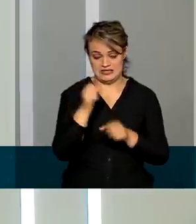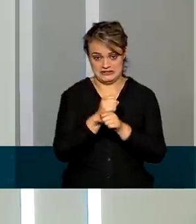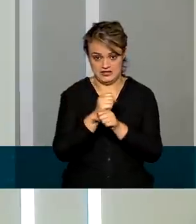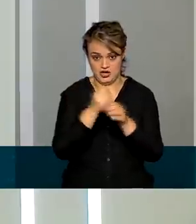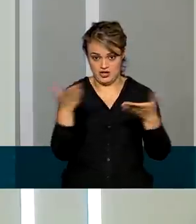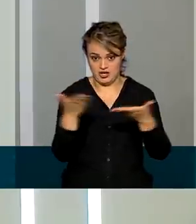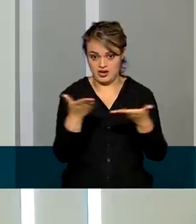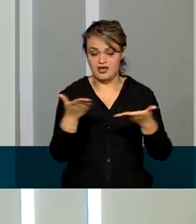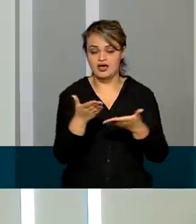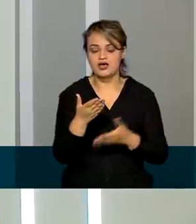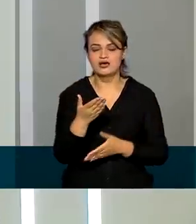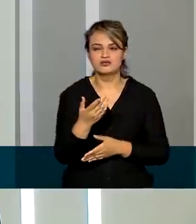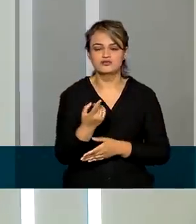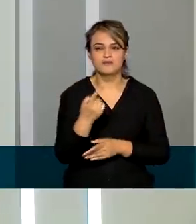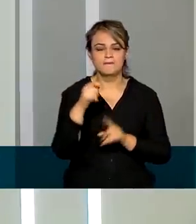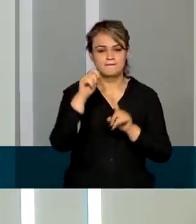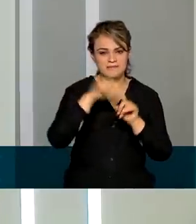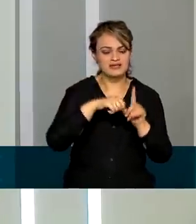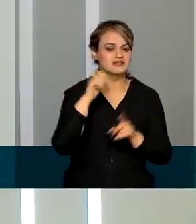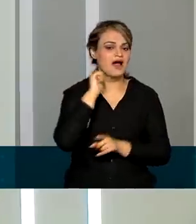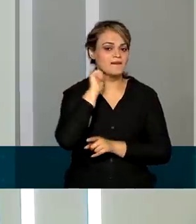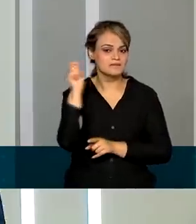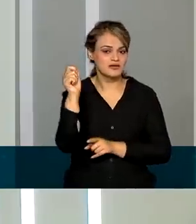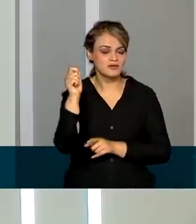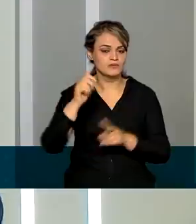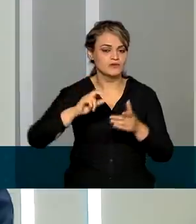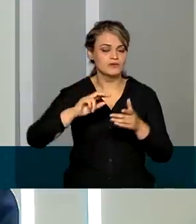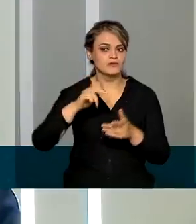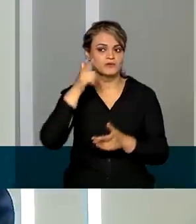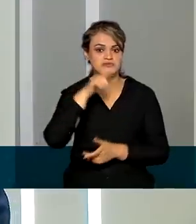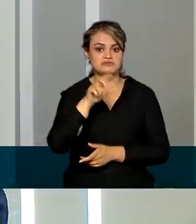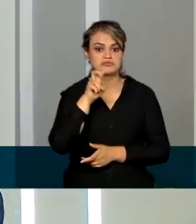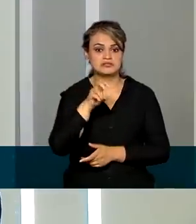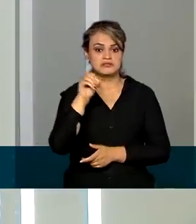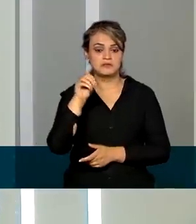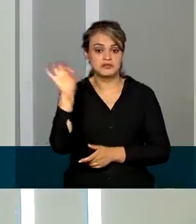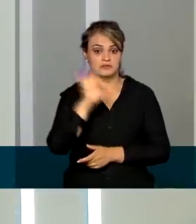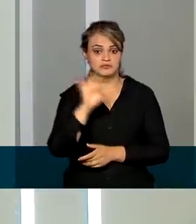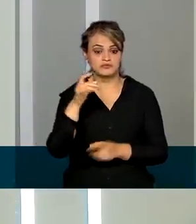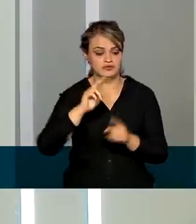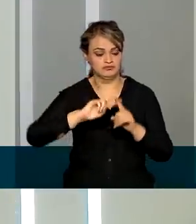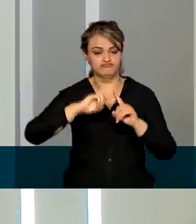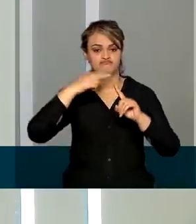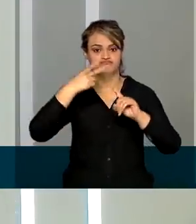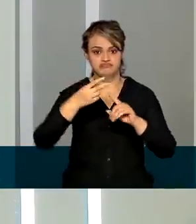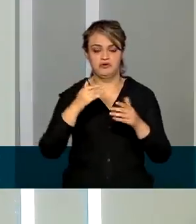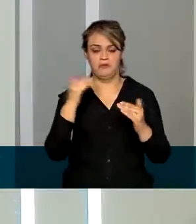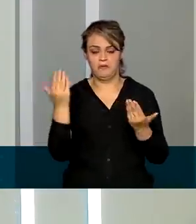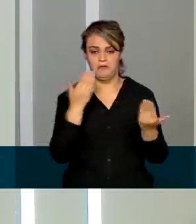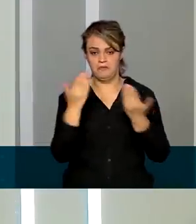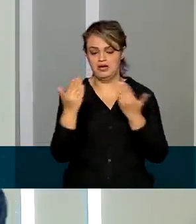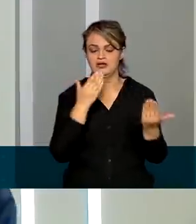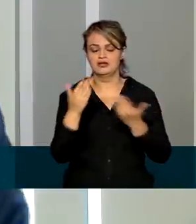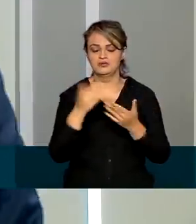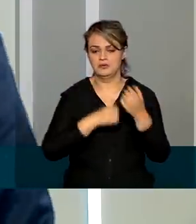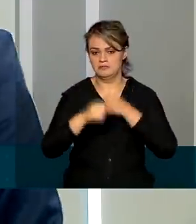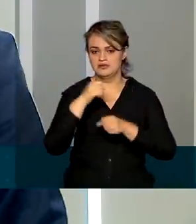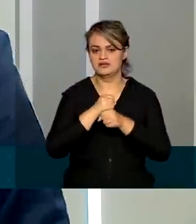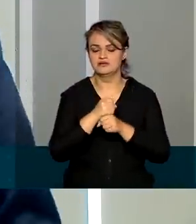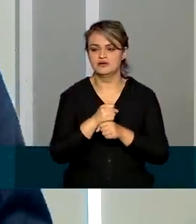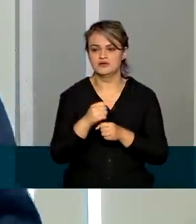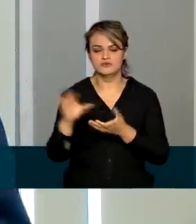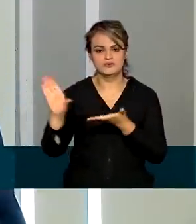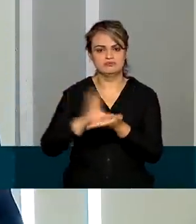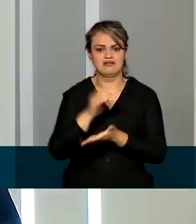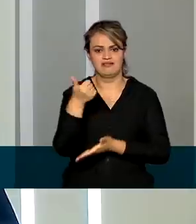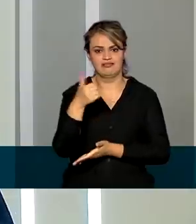em 2021, apenas o mês de abril representou 50% desses superávites, quando também nós tivemos um superávit recorde de 10 bilhões de